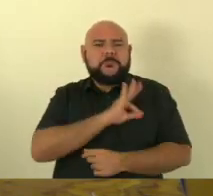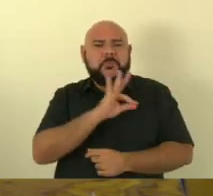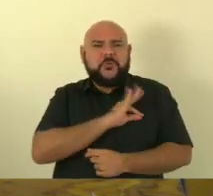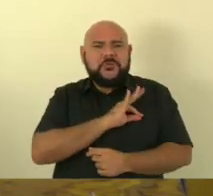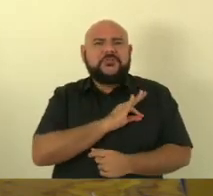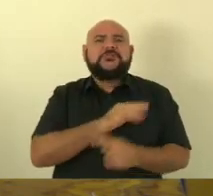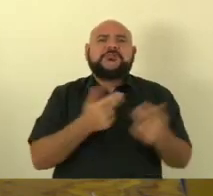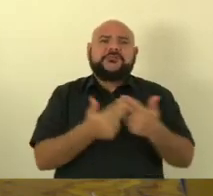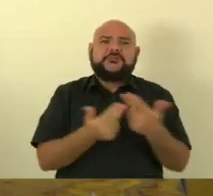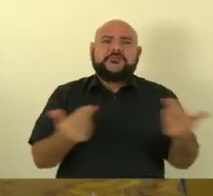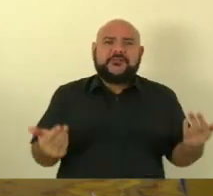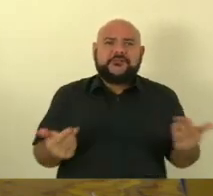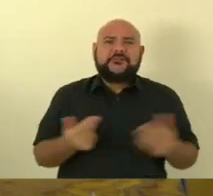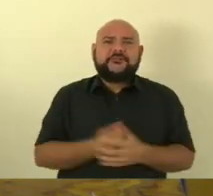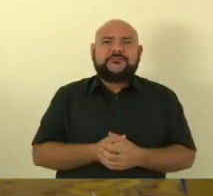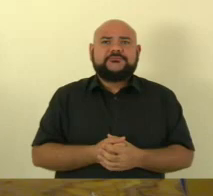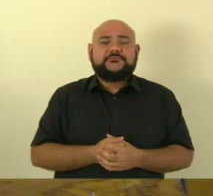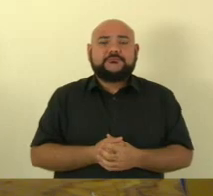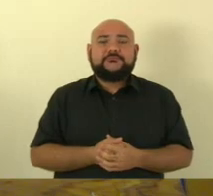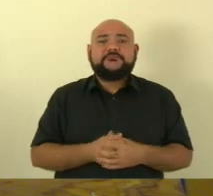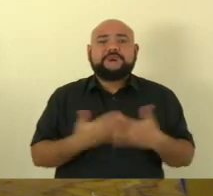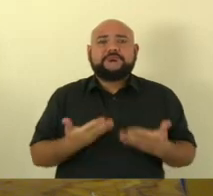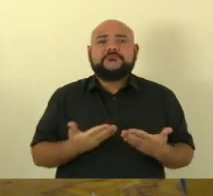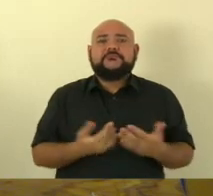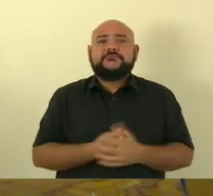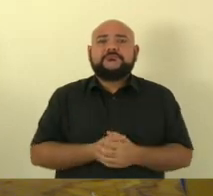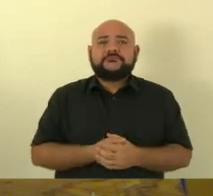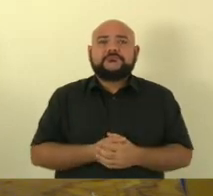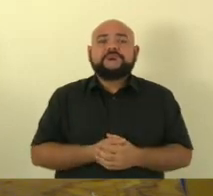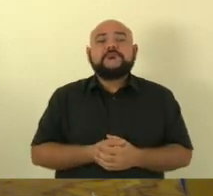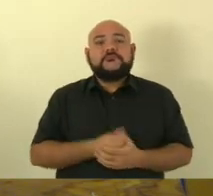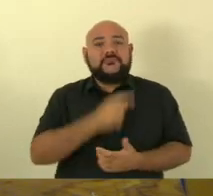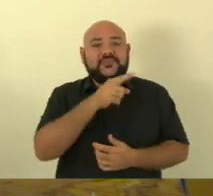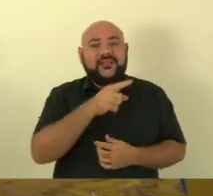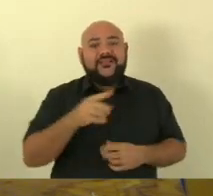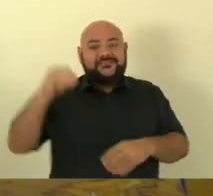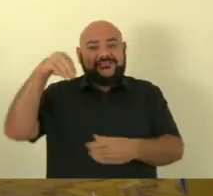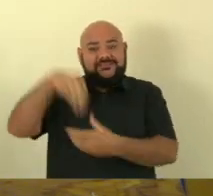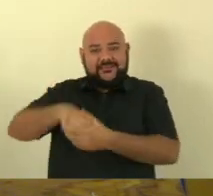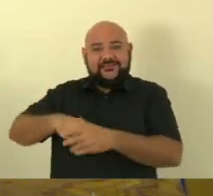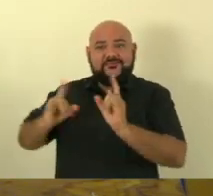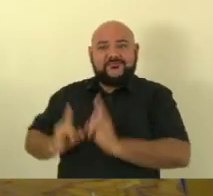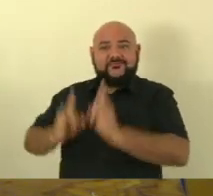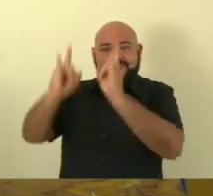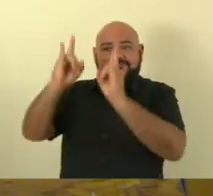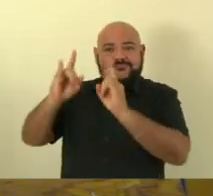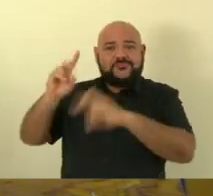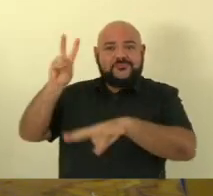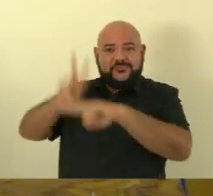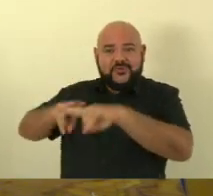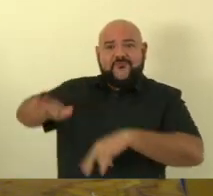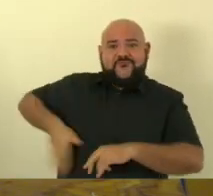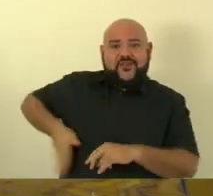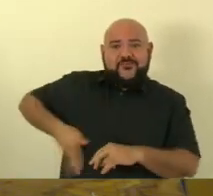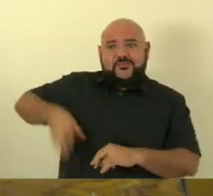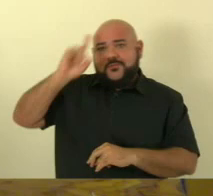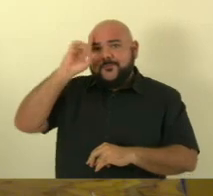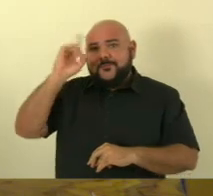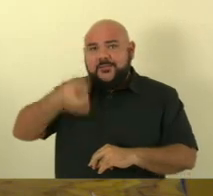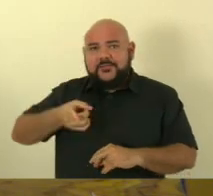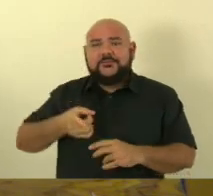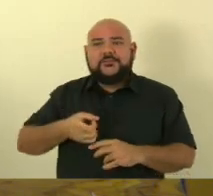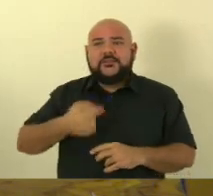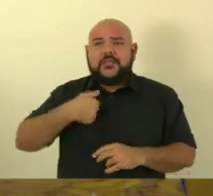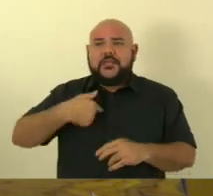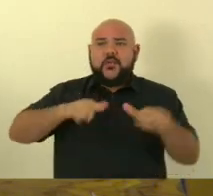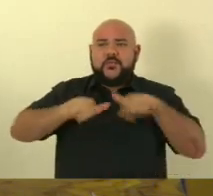cuja ordem coronel veio de dentro do presídio eu estava à frente da divisão de homicídios e proteção à